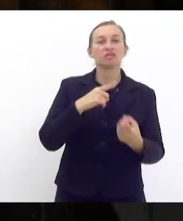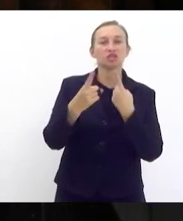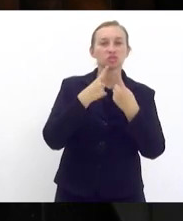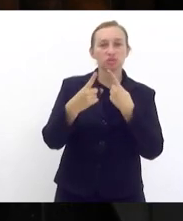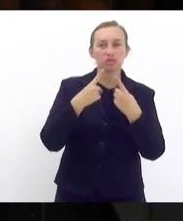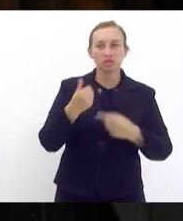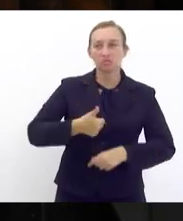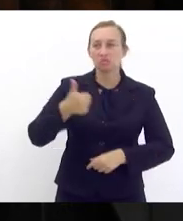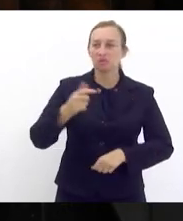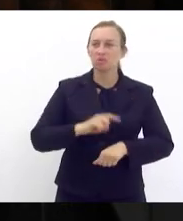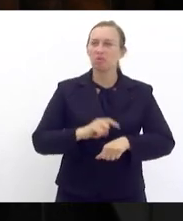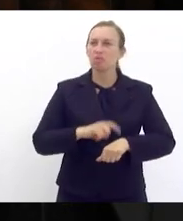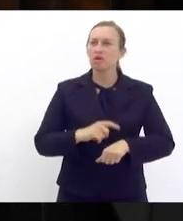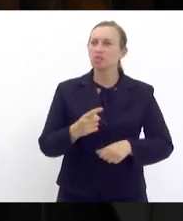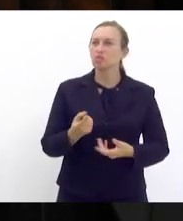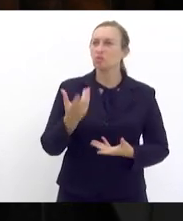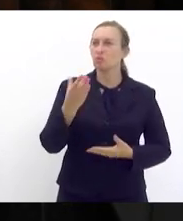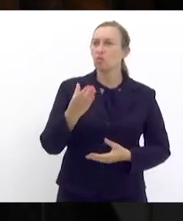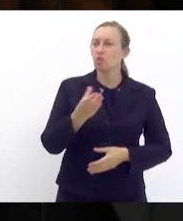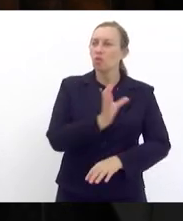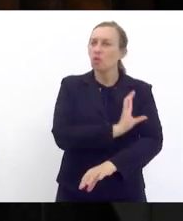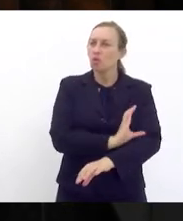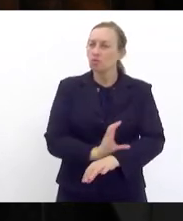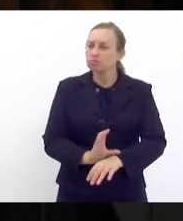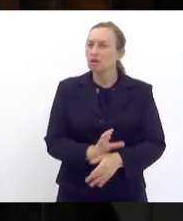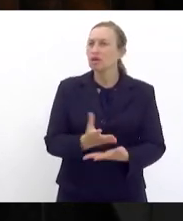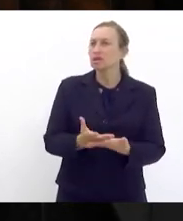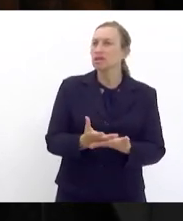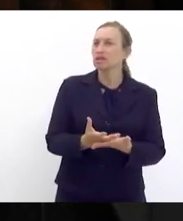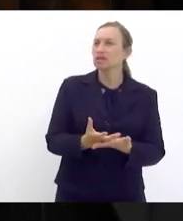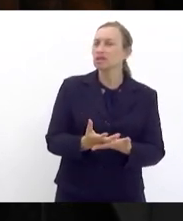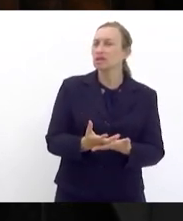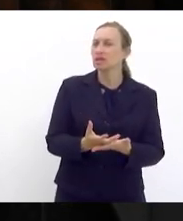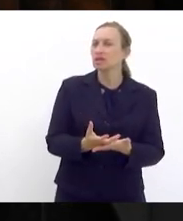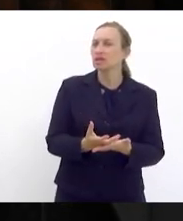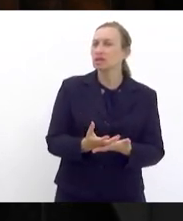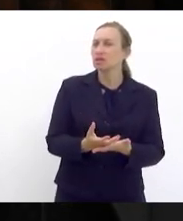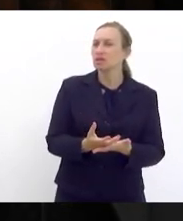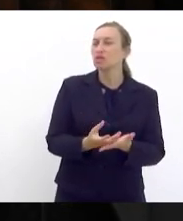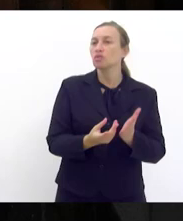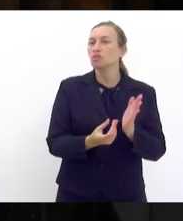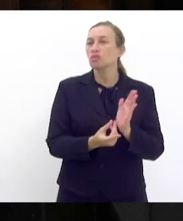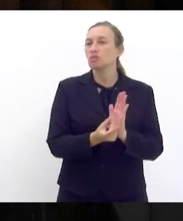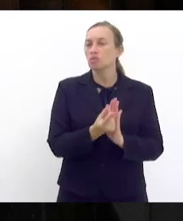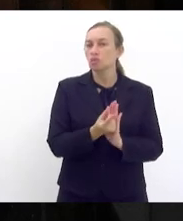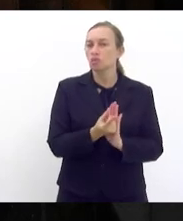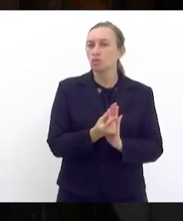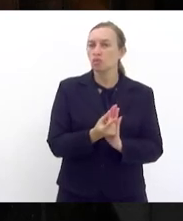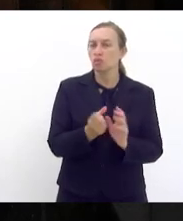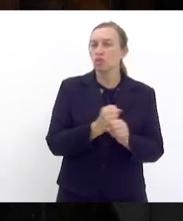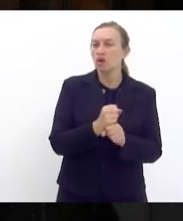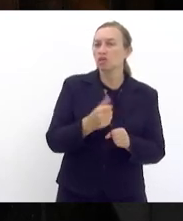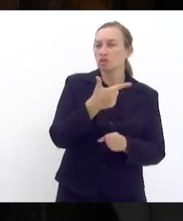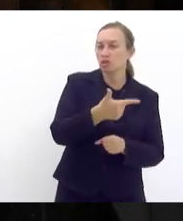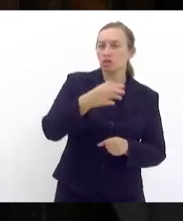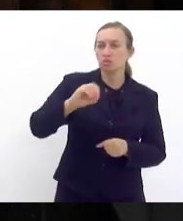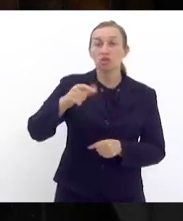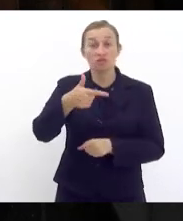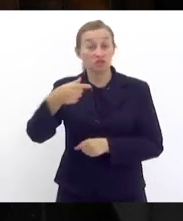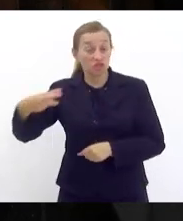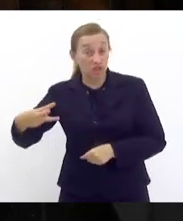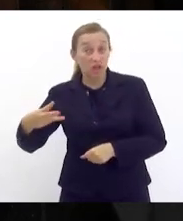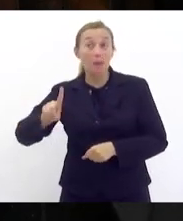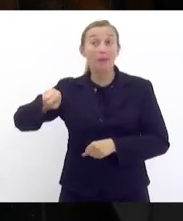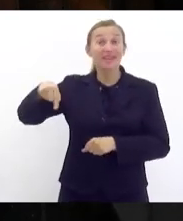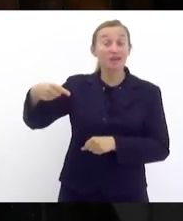sobre o comportamento das receitas em 2023, para que depois pudesse